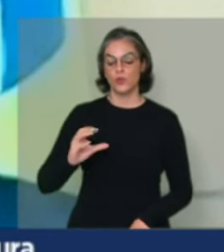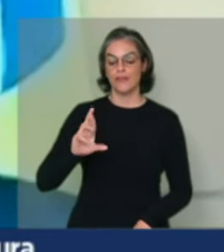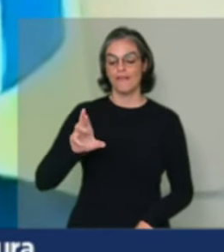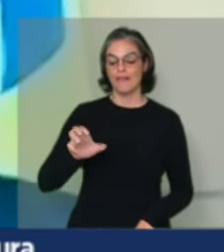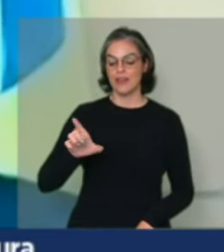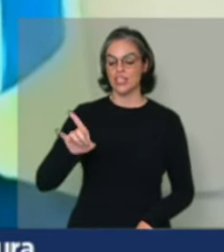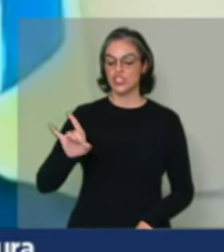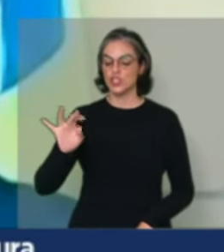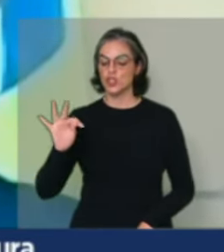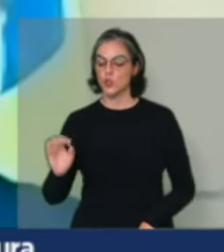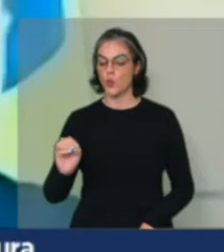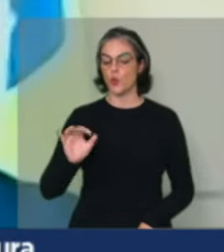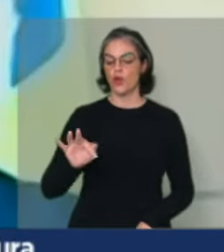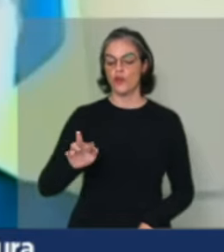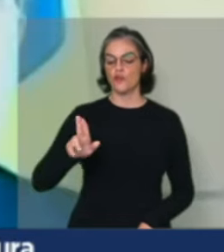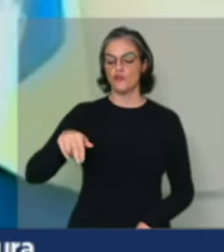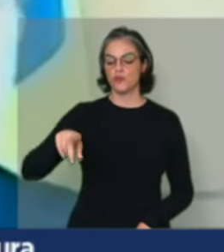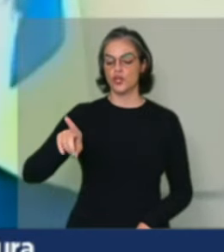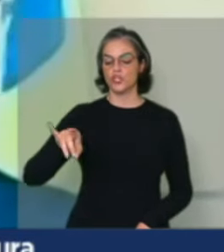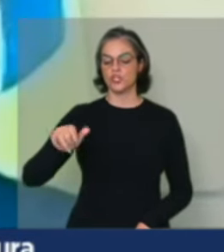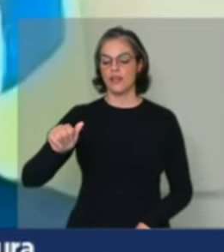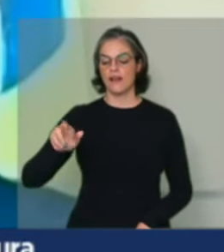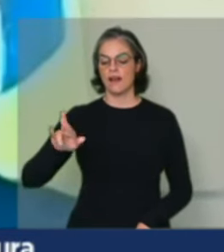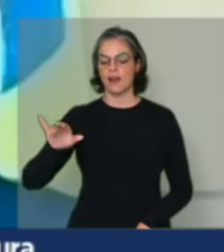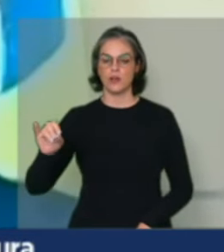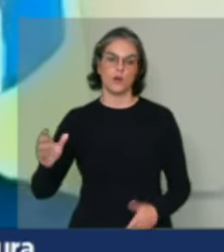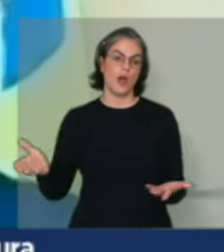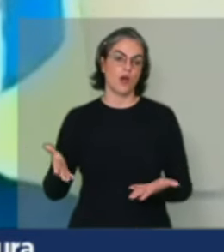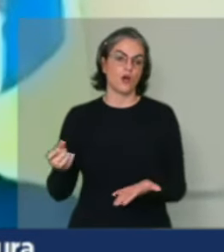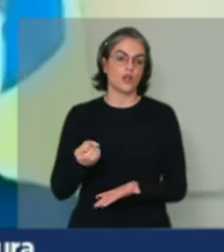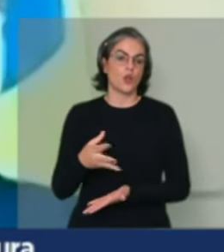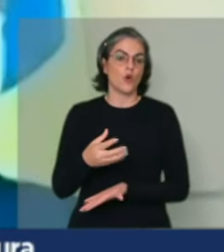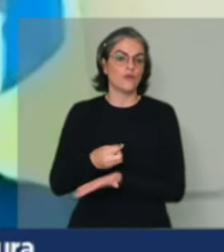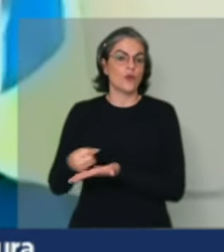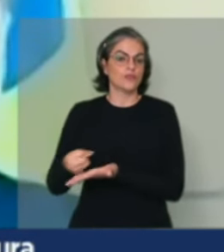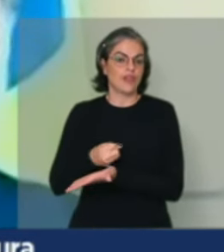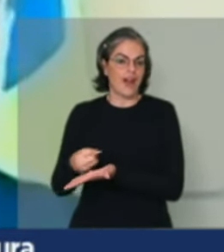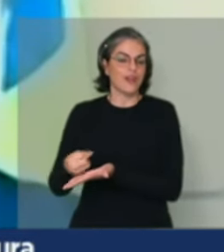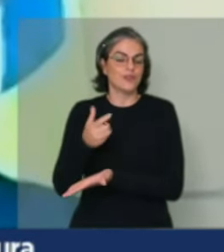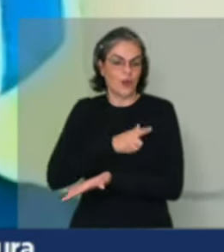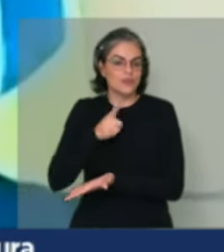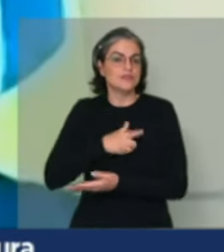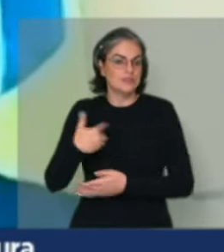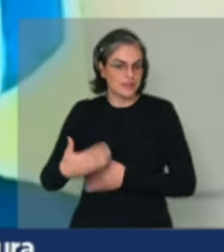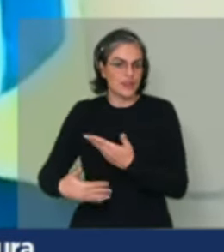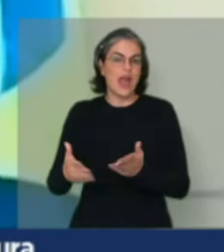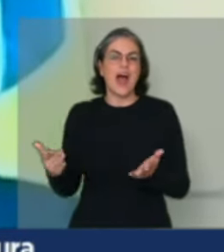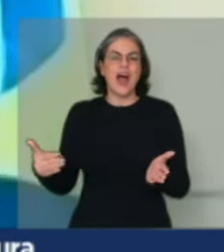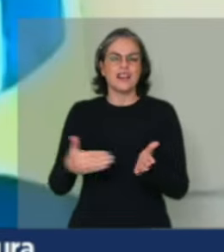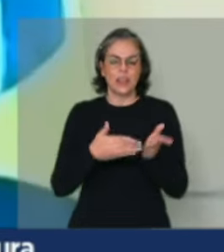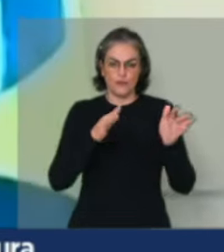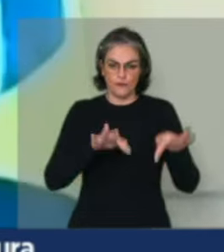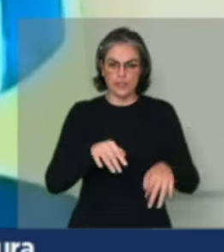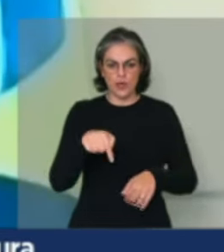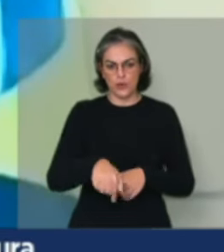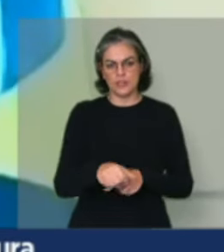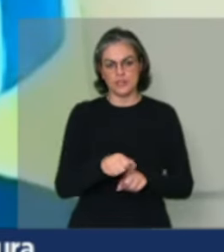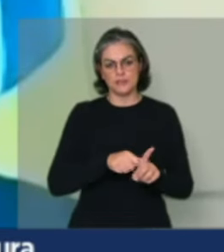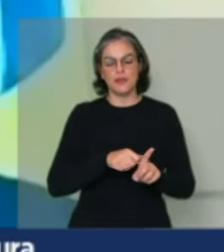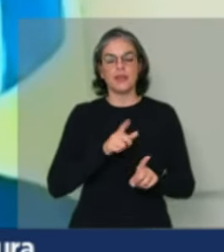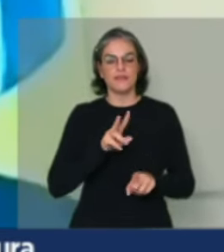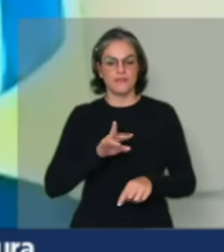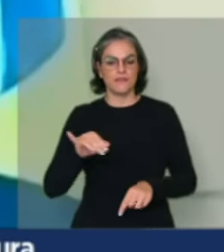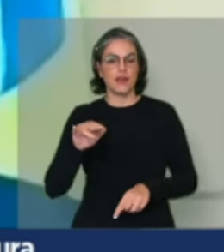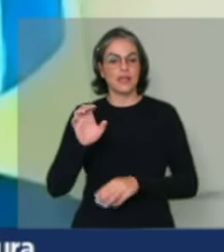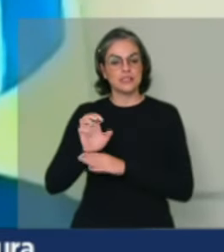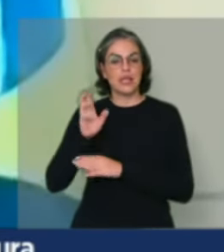Estamos voltando a fazer os novos contratos. Nós vamos fazer agora uma assinatura até o final do mês de um contrato lá no estado do Ceará,